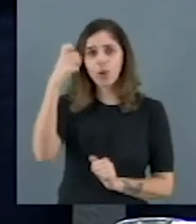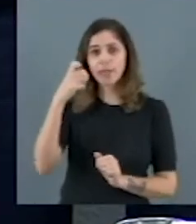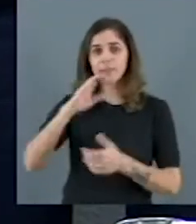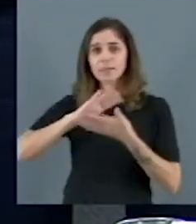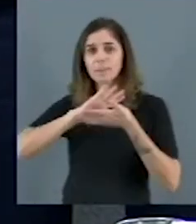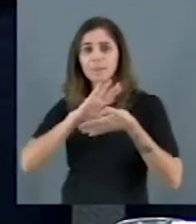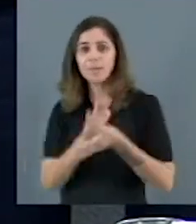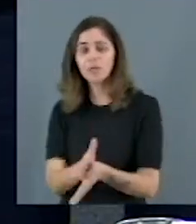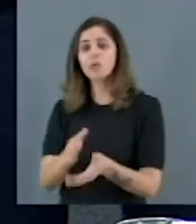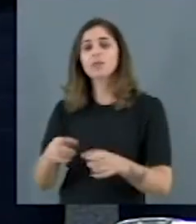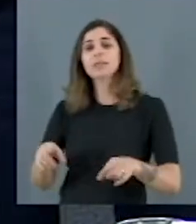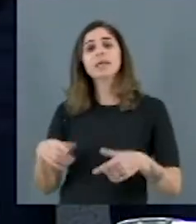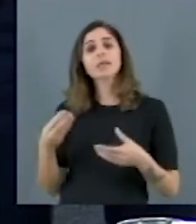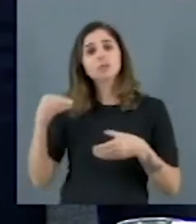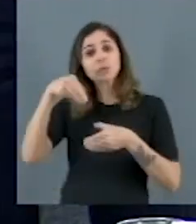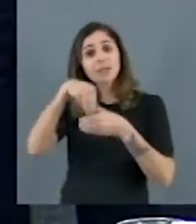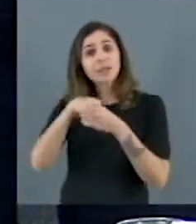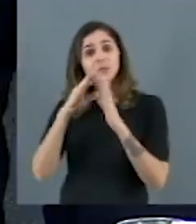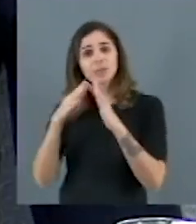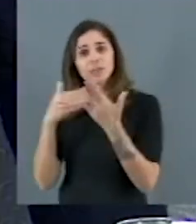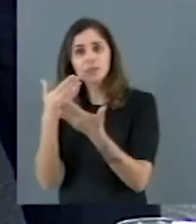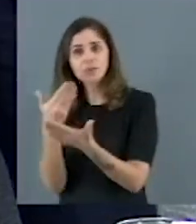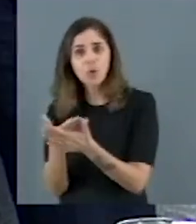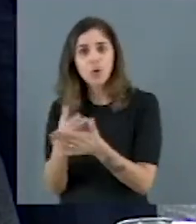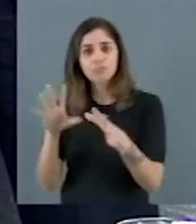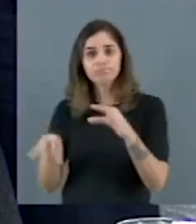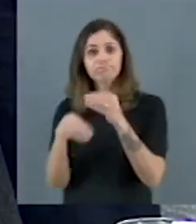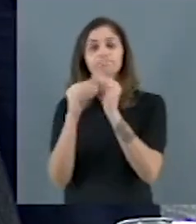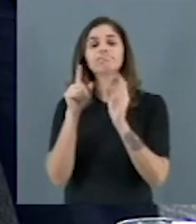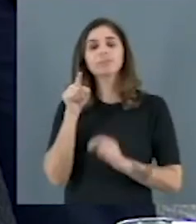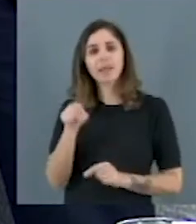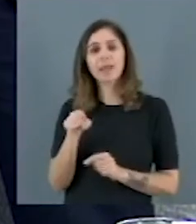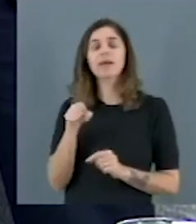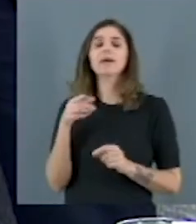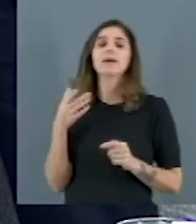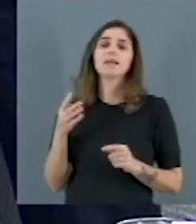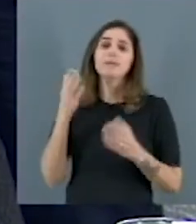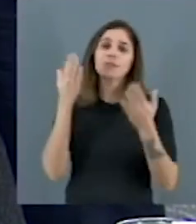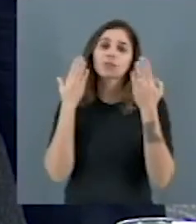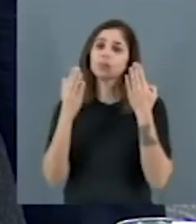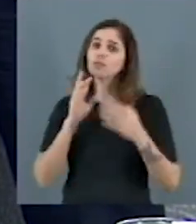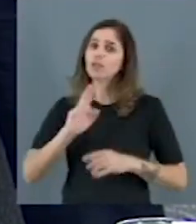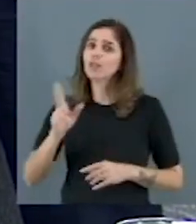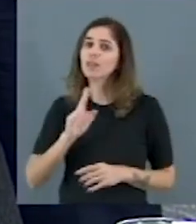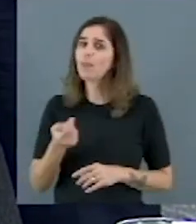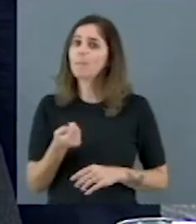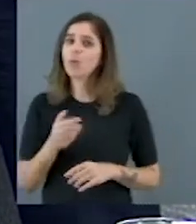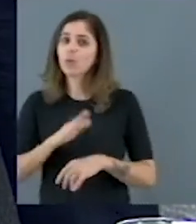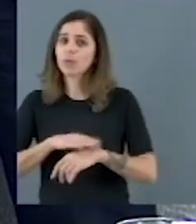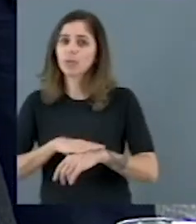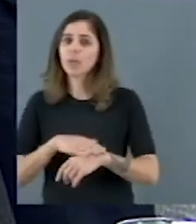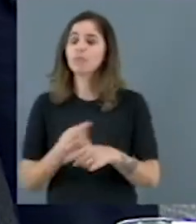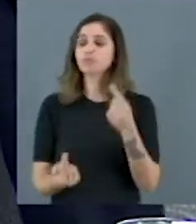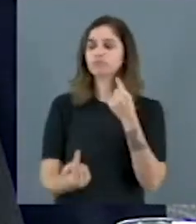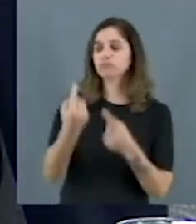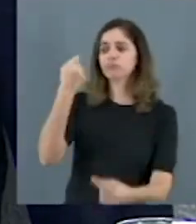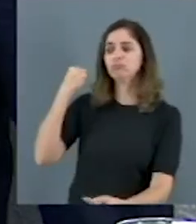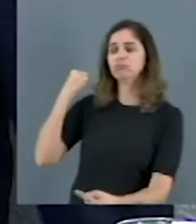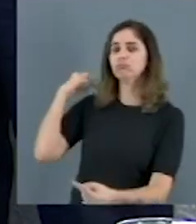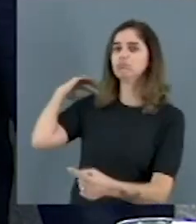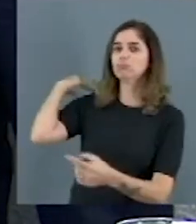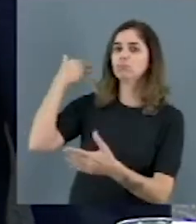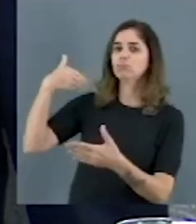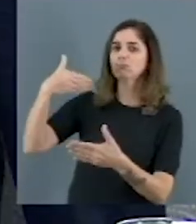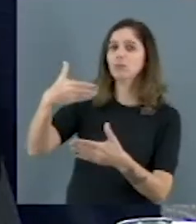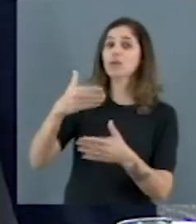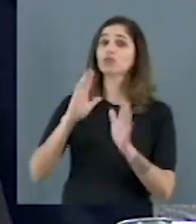contribuições da psicologia. Nossas contribuições não vêm de pouco tempo. Nós temos um histórico muito consolidado e